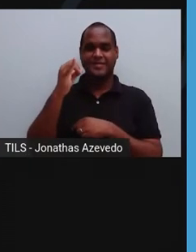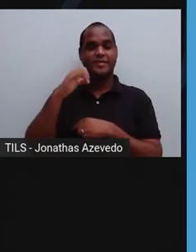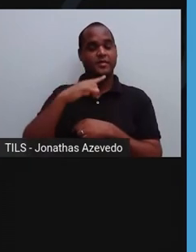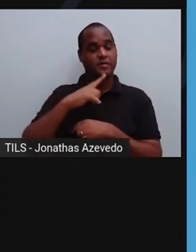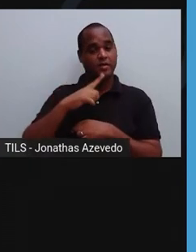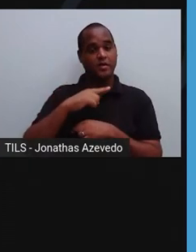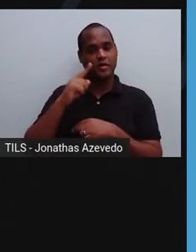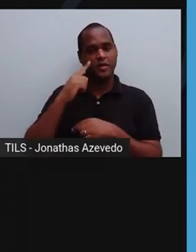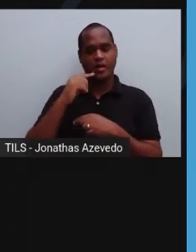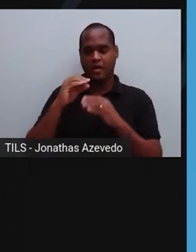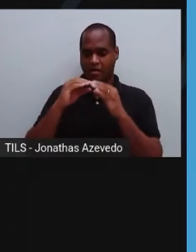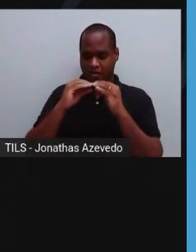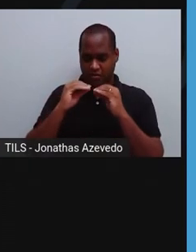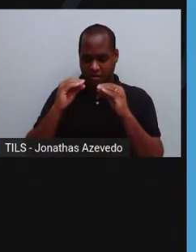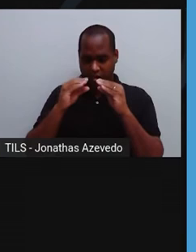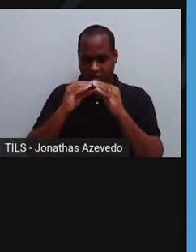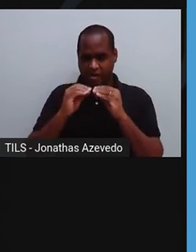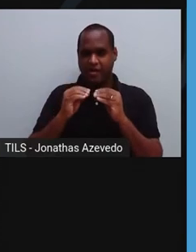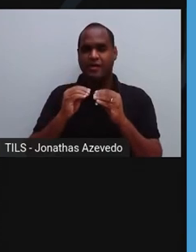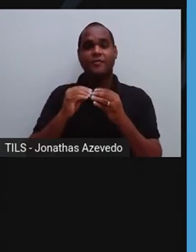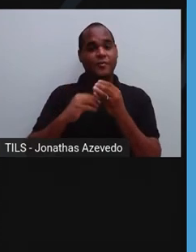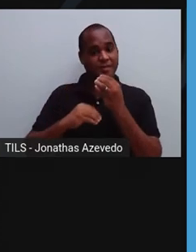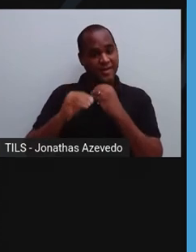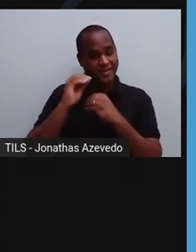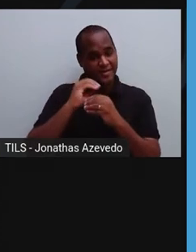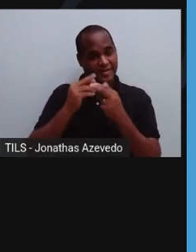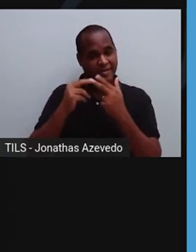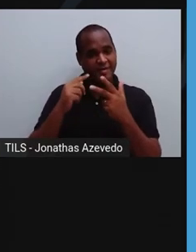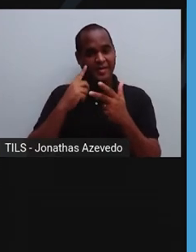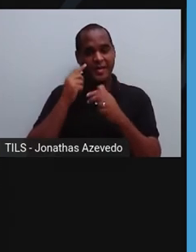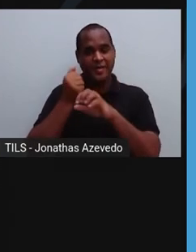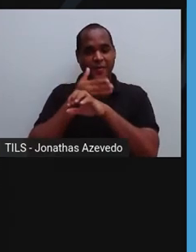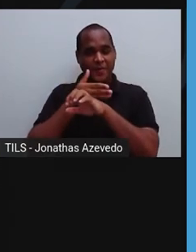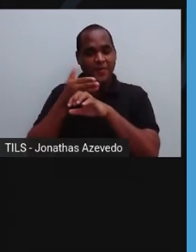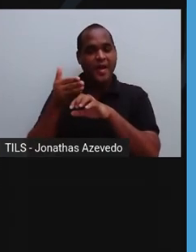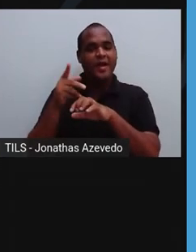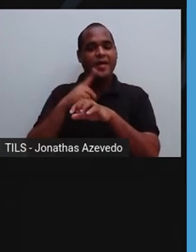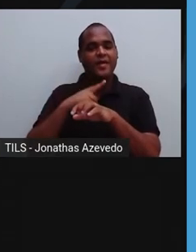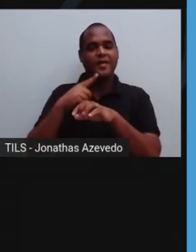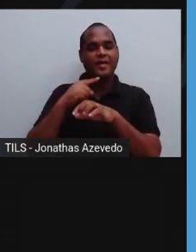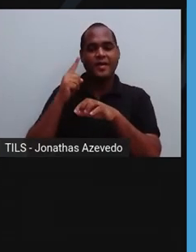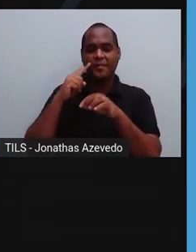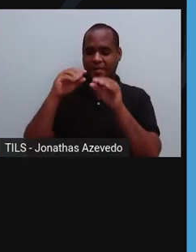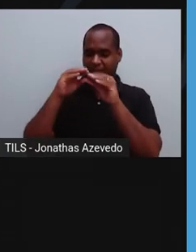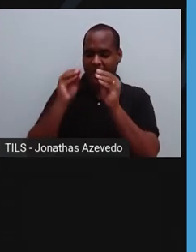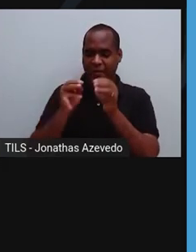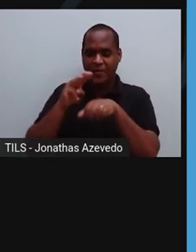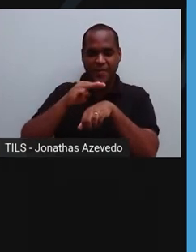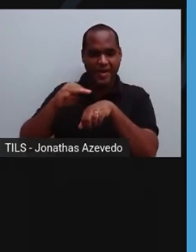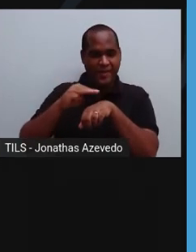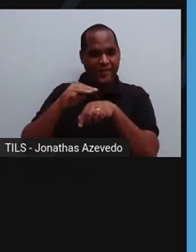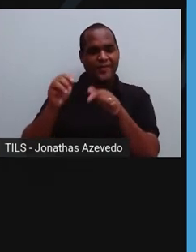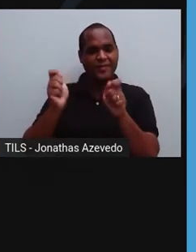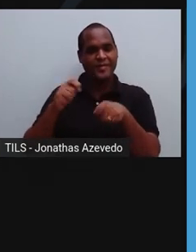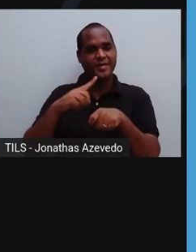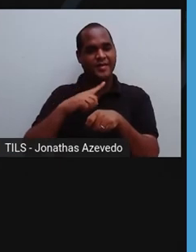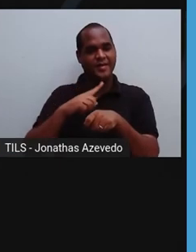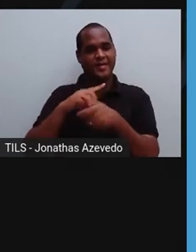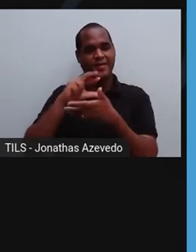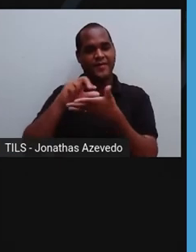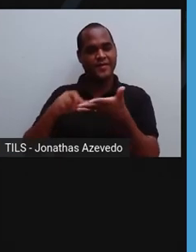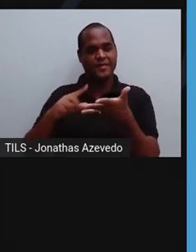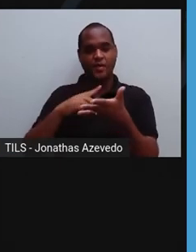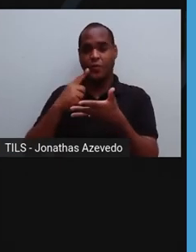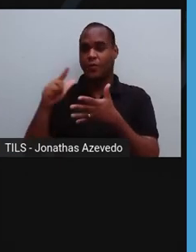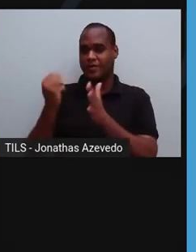macia e o material é denso. Seu tronco é branco, com uma capa marrom clara que o cobre por toda a parte superior.